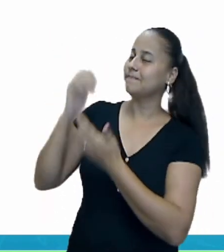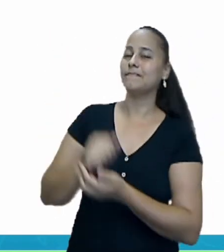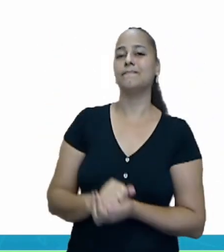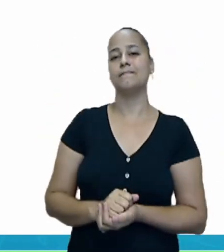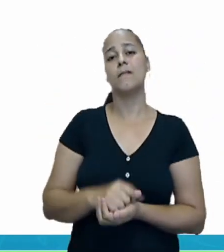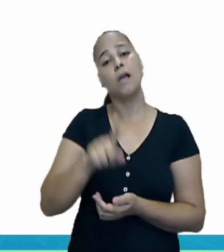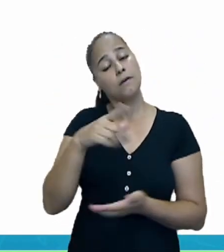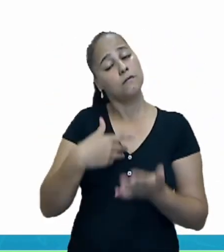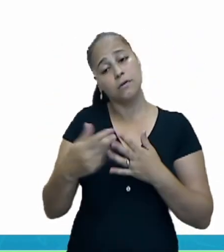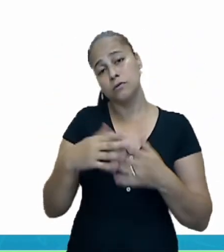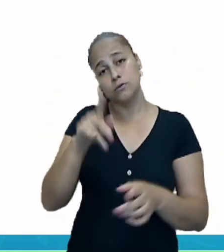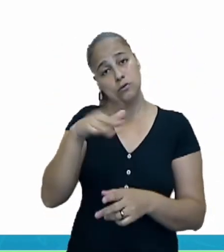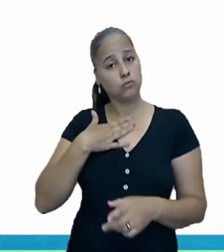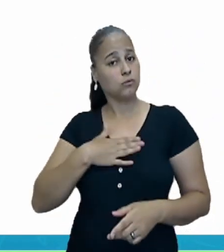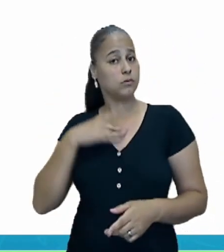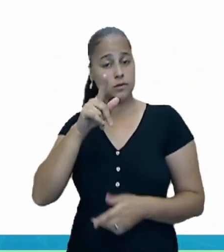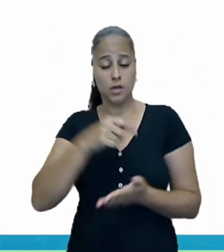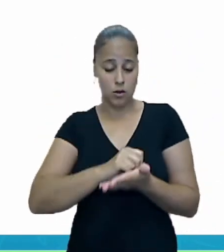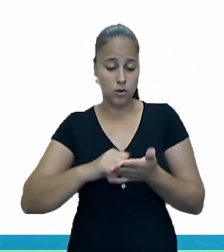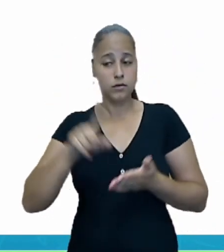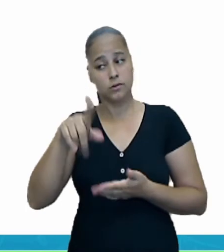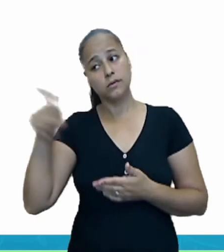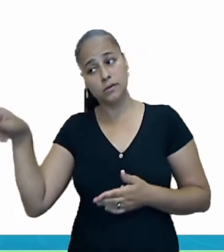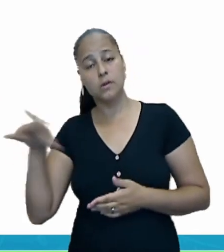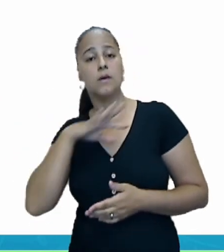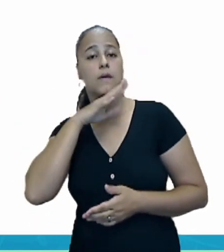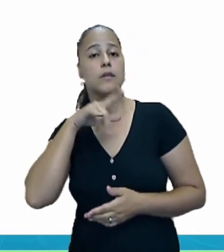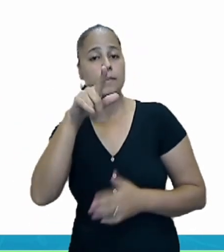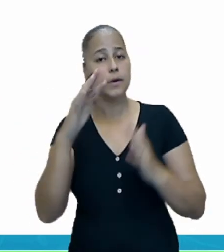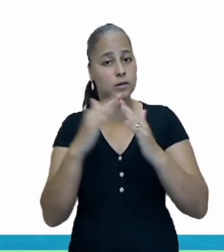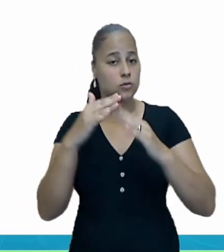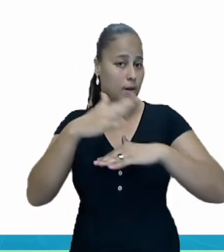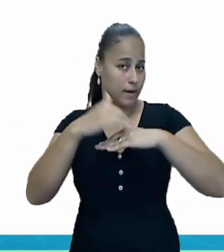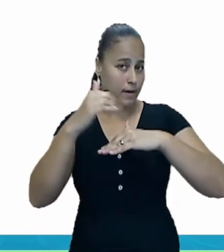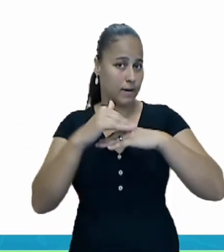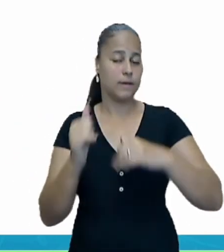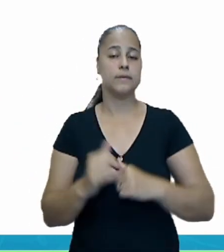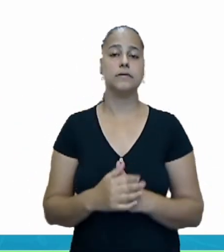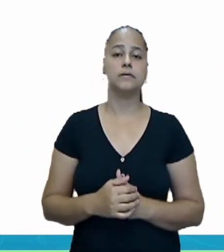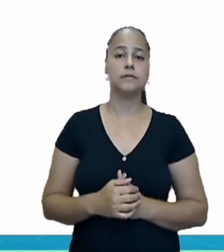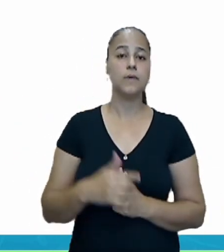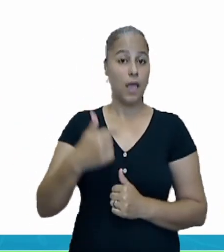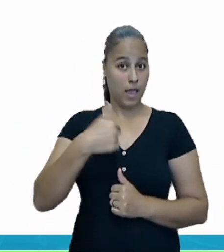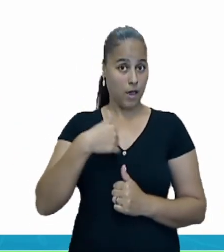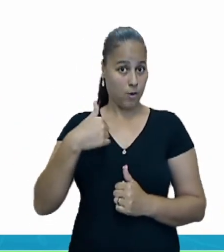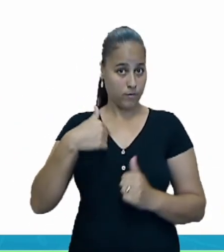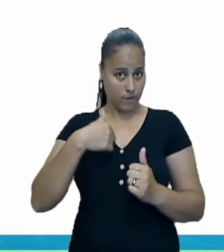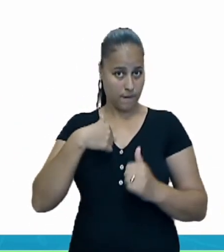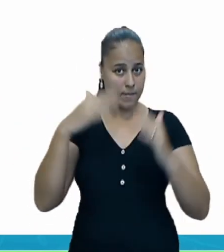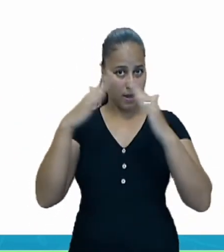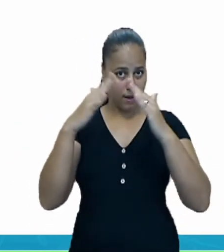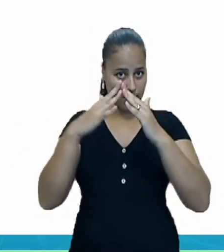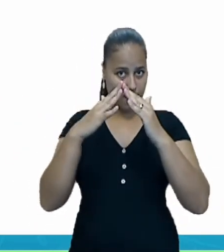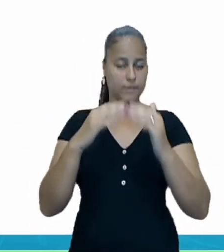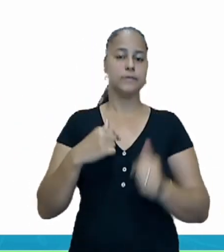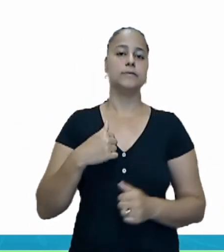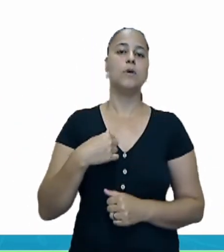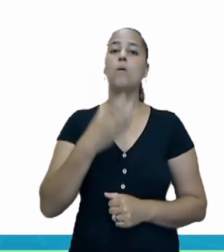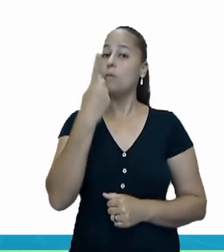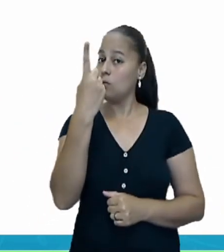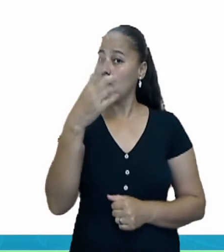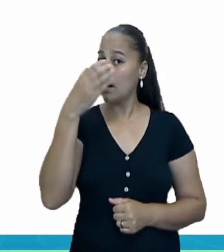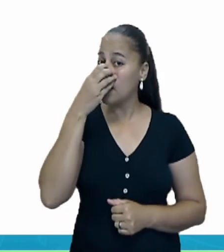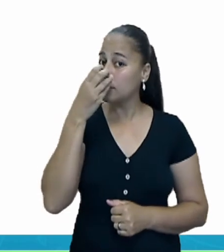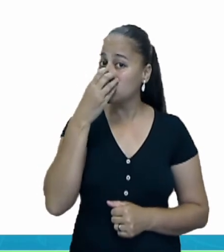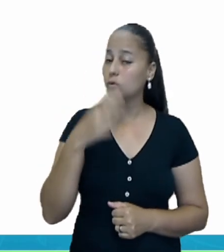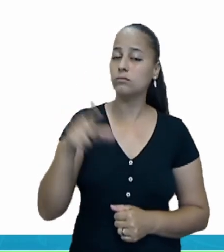casa, com o seu caderno, vai fazer também. Bom, eu tenho um cachorrinho.